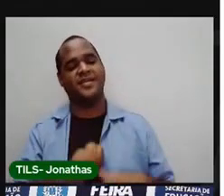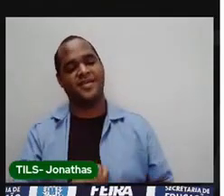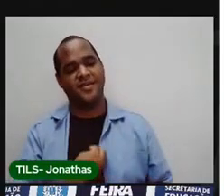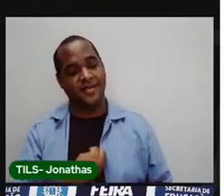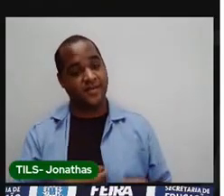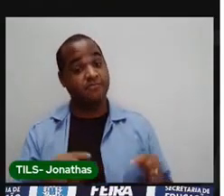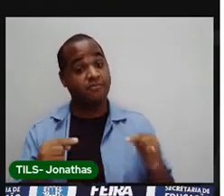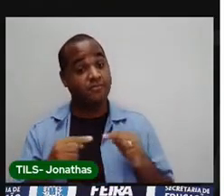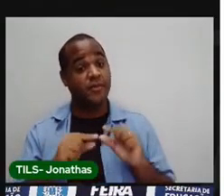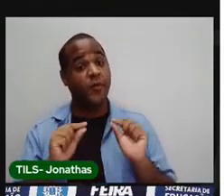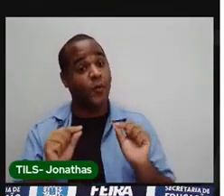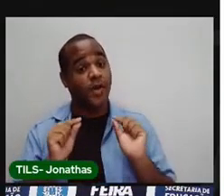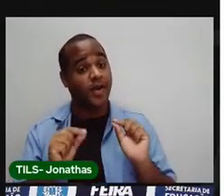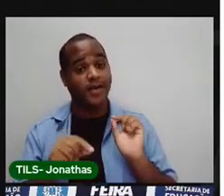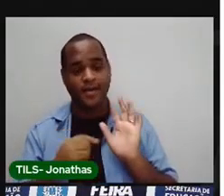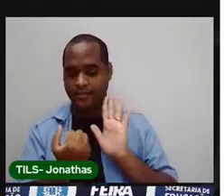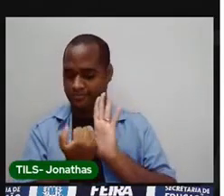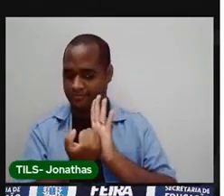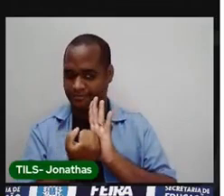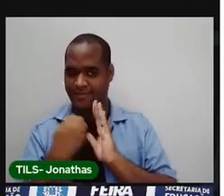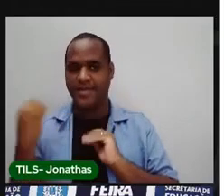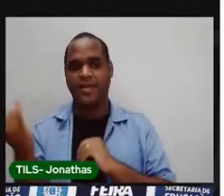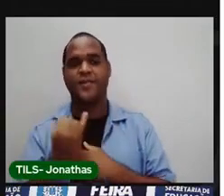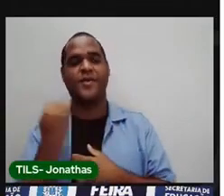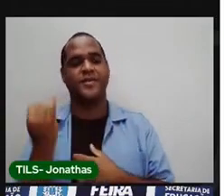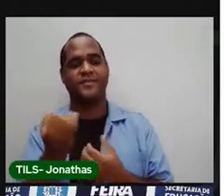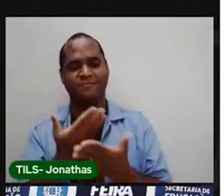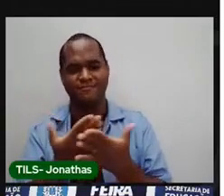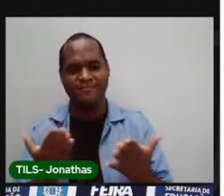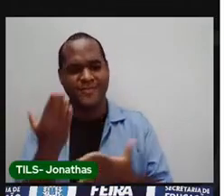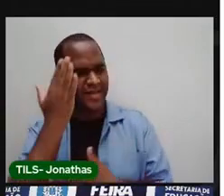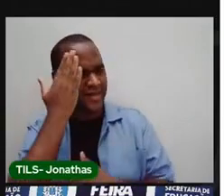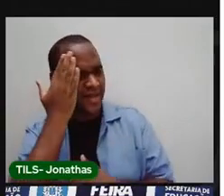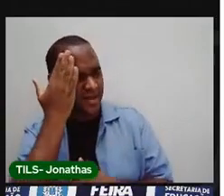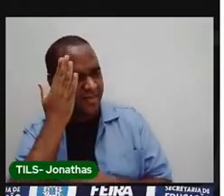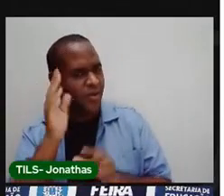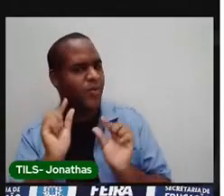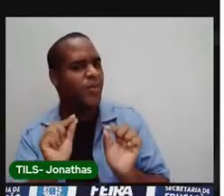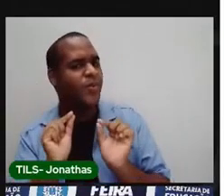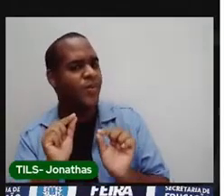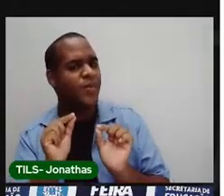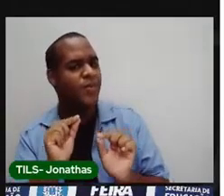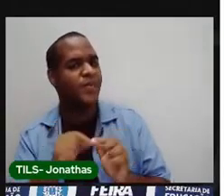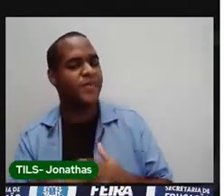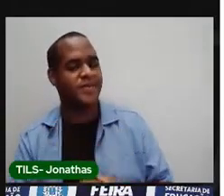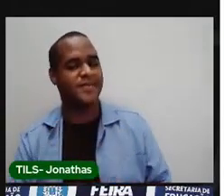Esse documento é muito importante. Você sabe que documento é esse?